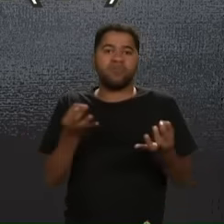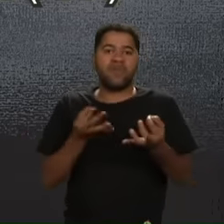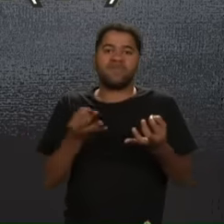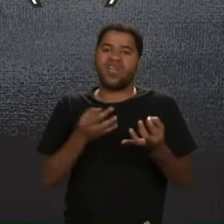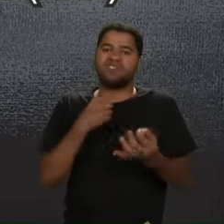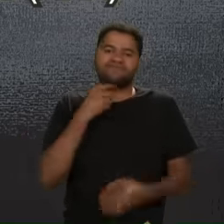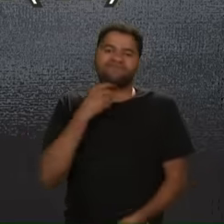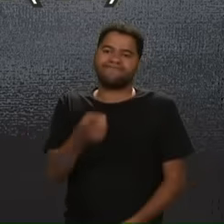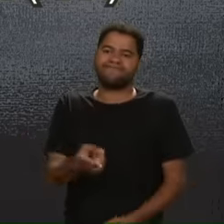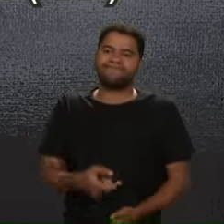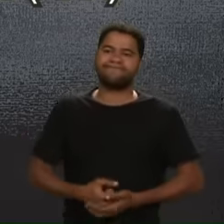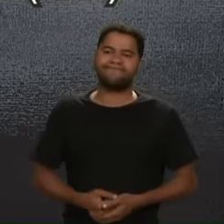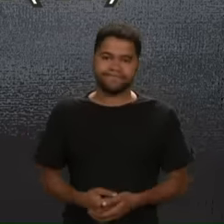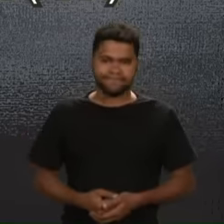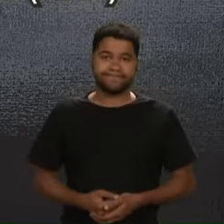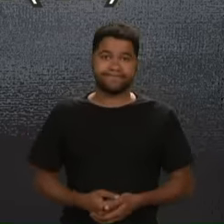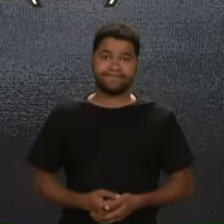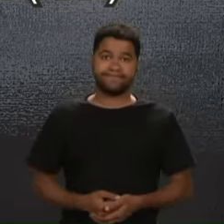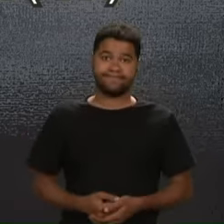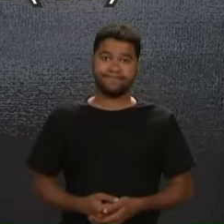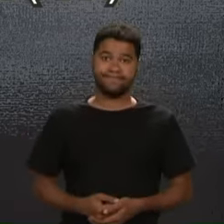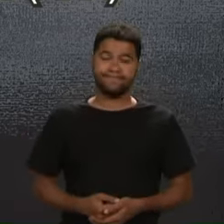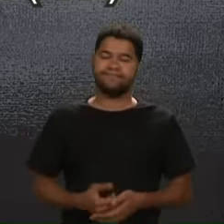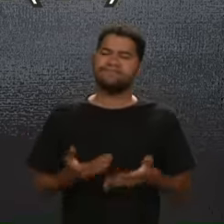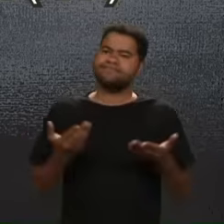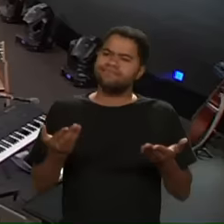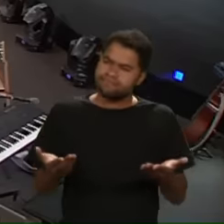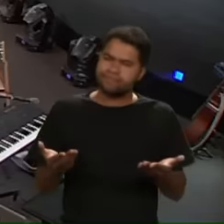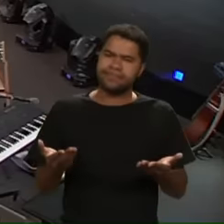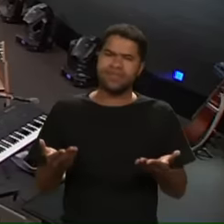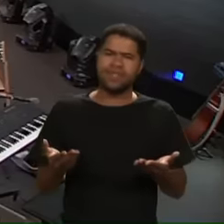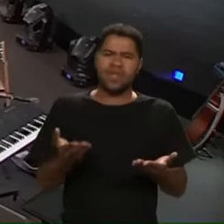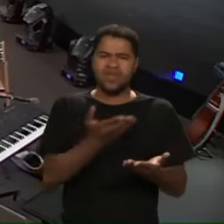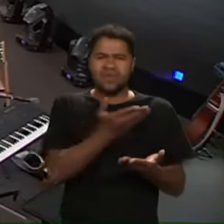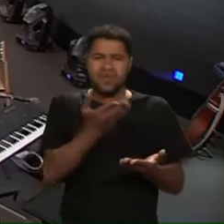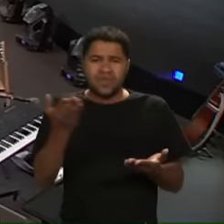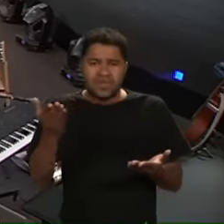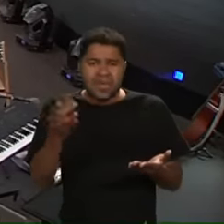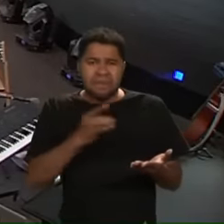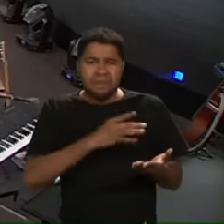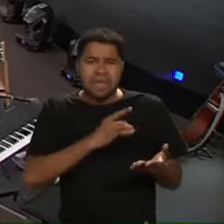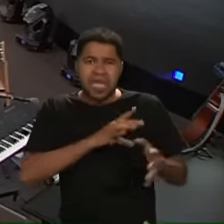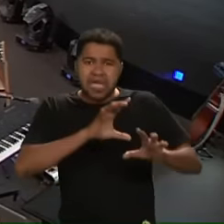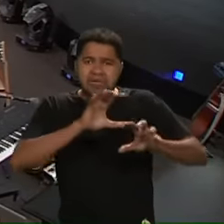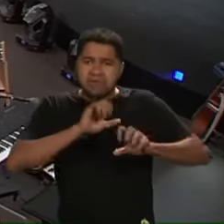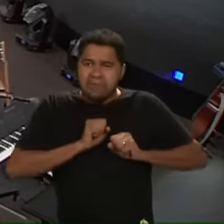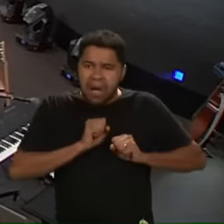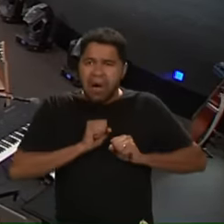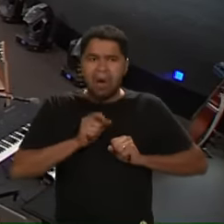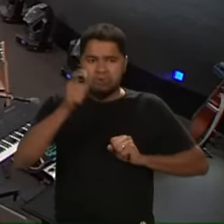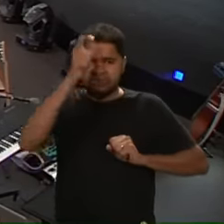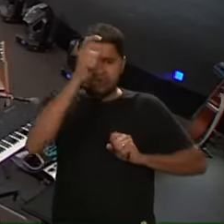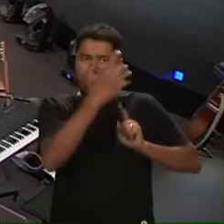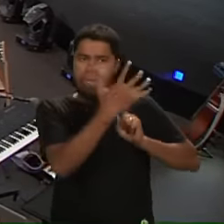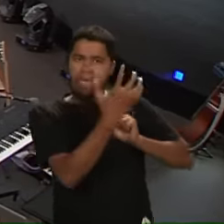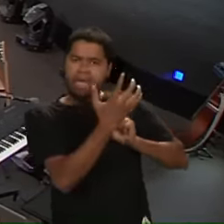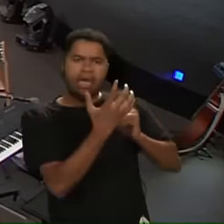no amor Não deis lugar ao diabo